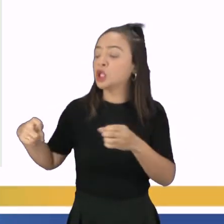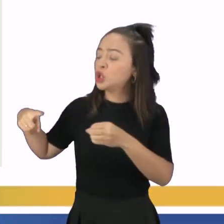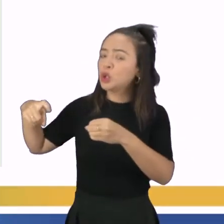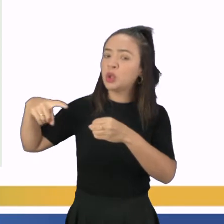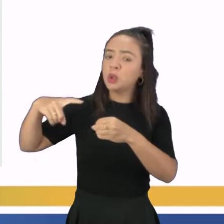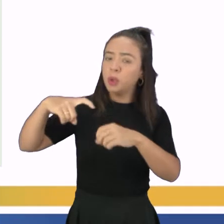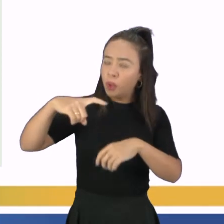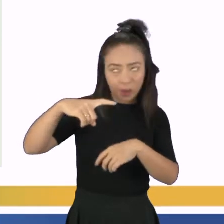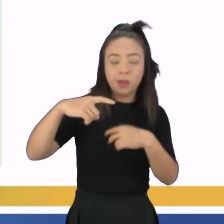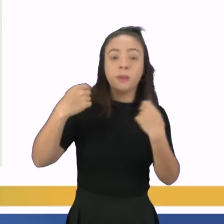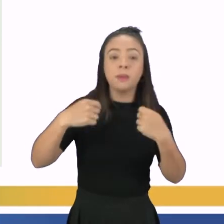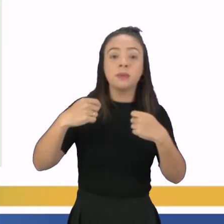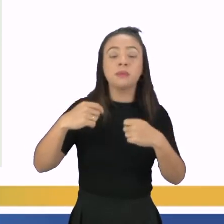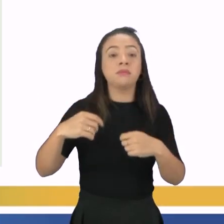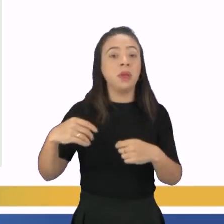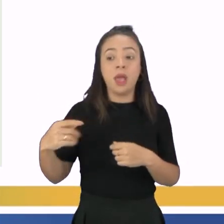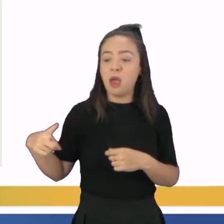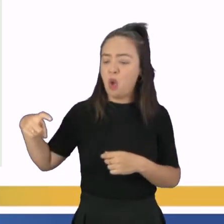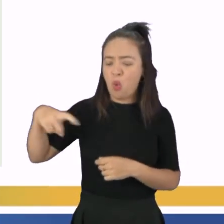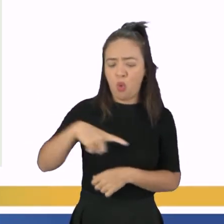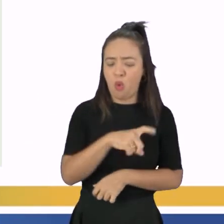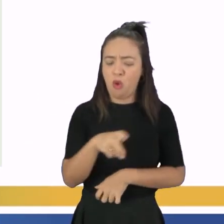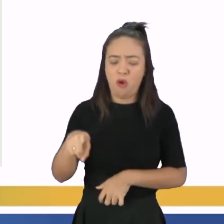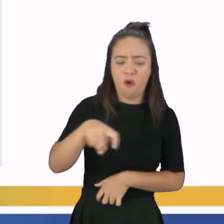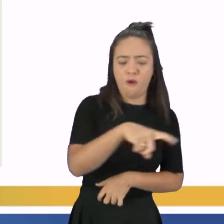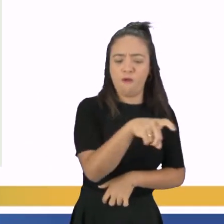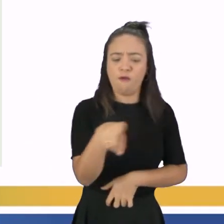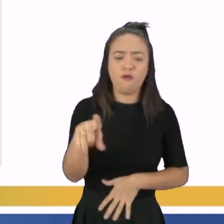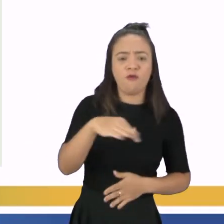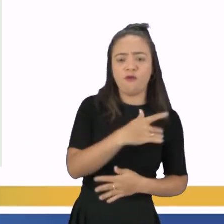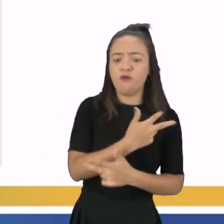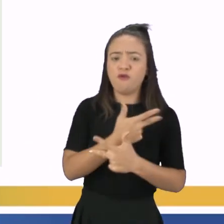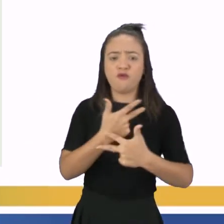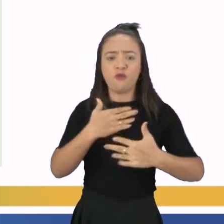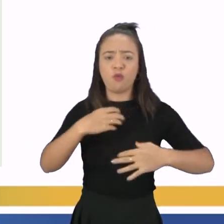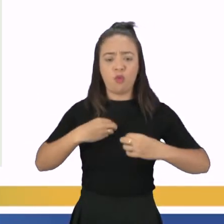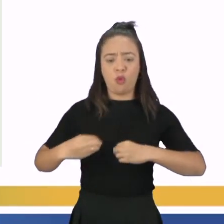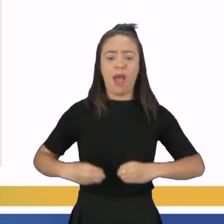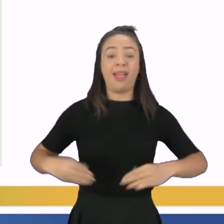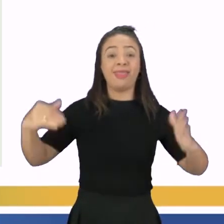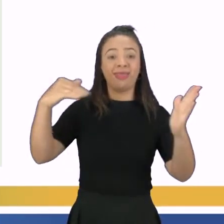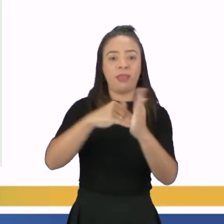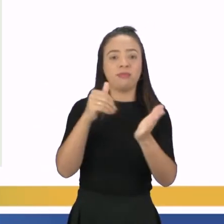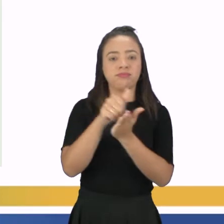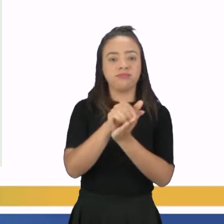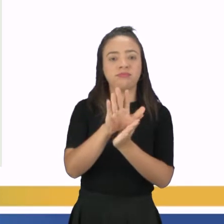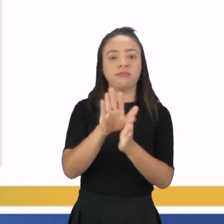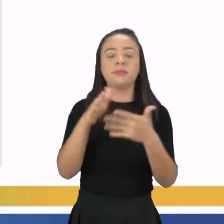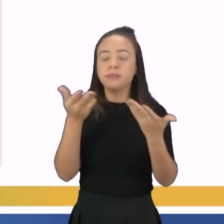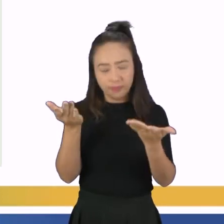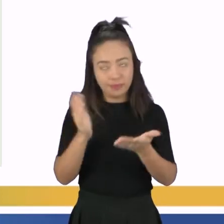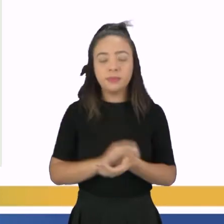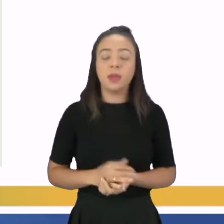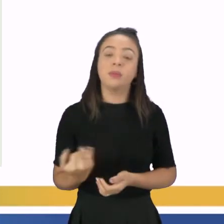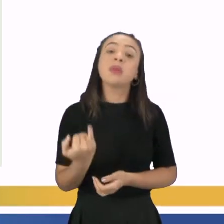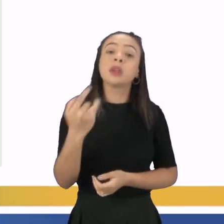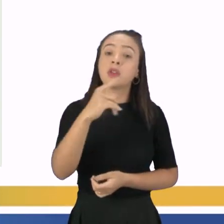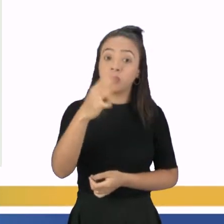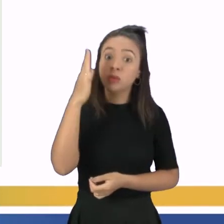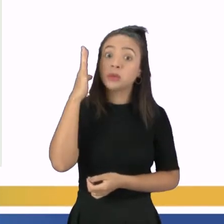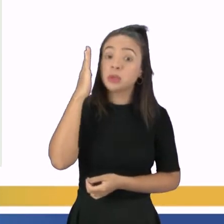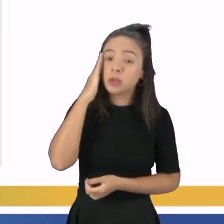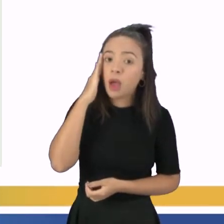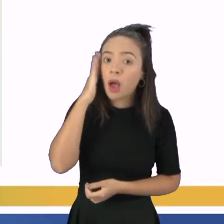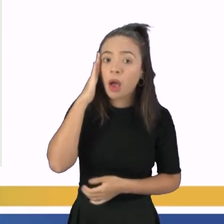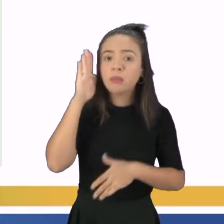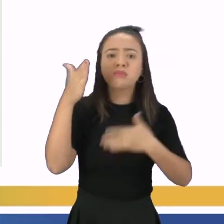percorre? Ele passa por diversos órgãos, né? Por diversas estruturas, até chegar a ser eliminado, tá? É importante que vocês saibam qual é